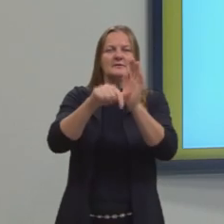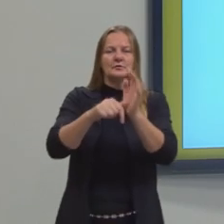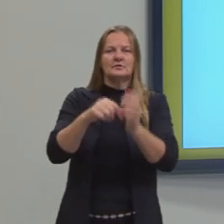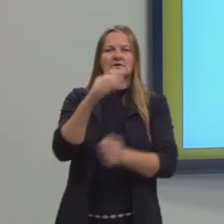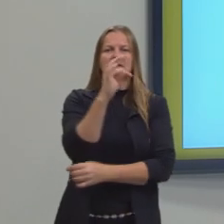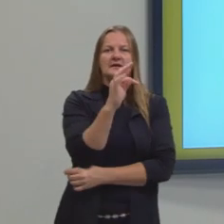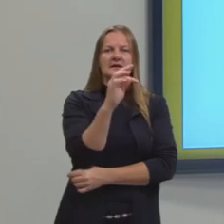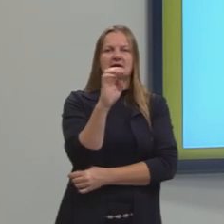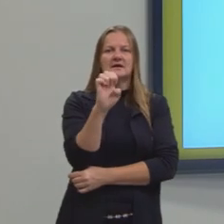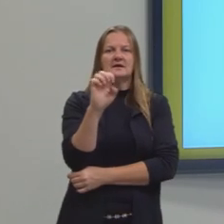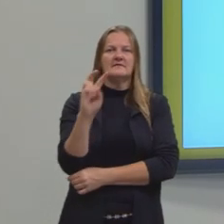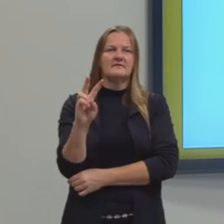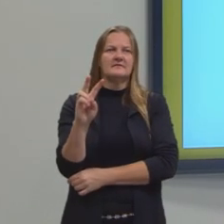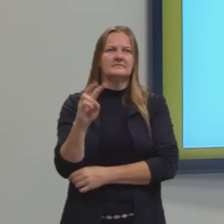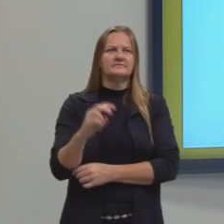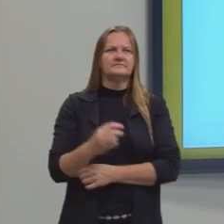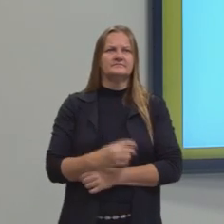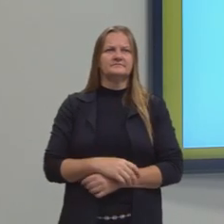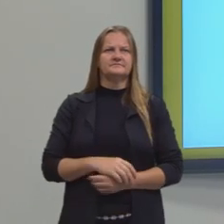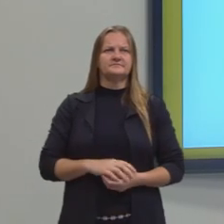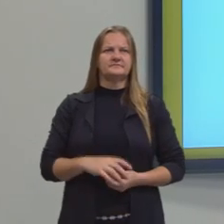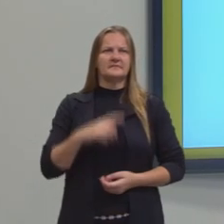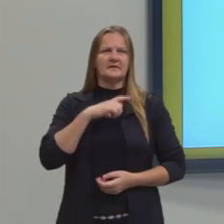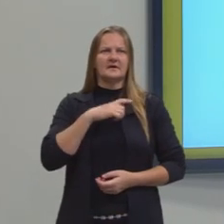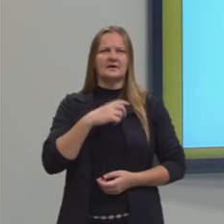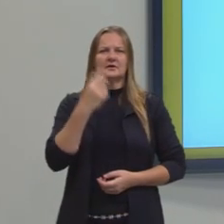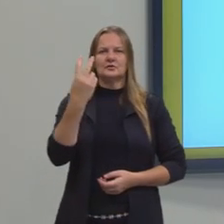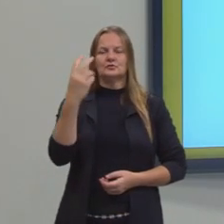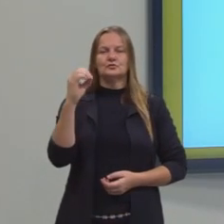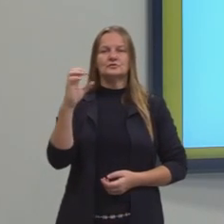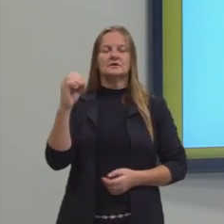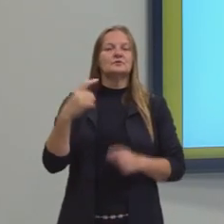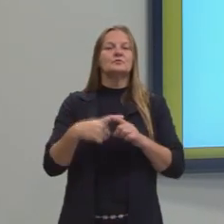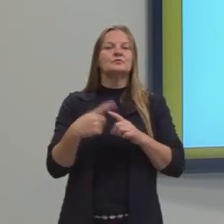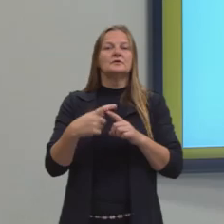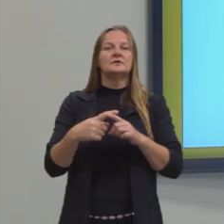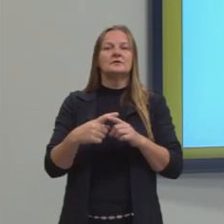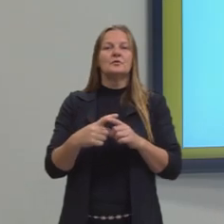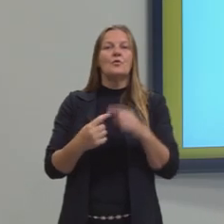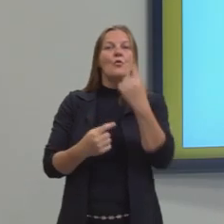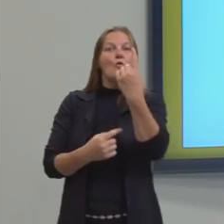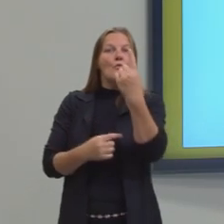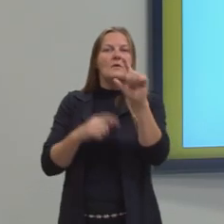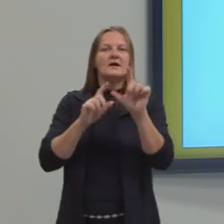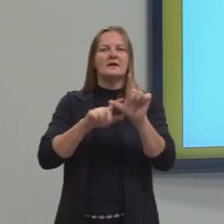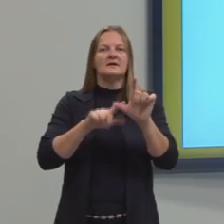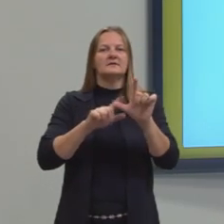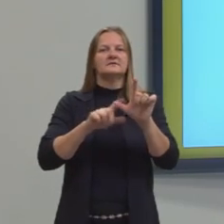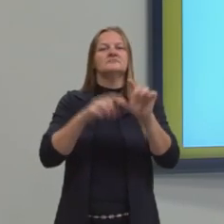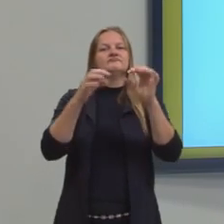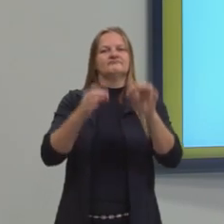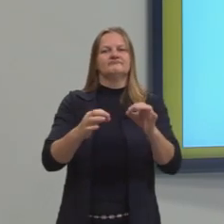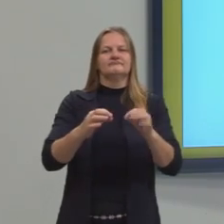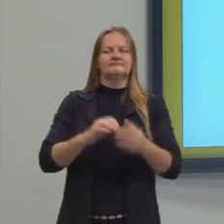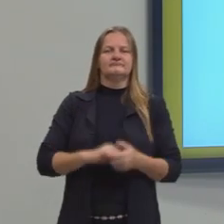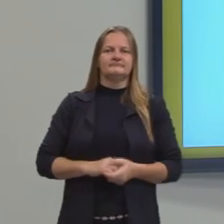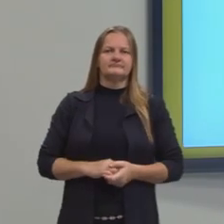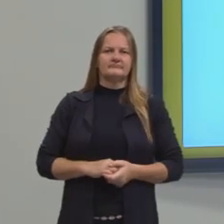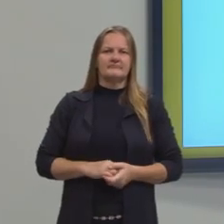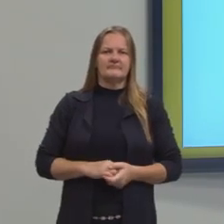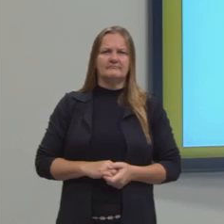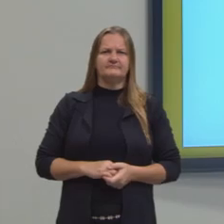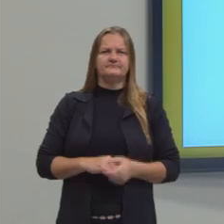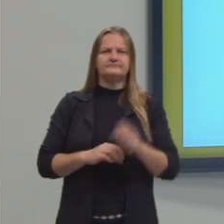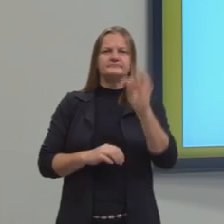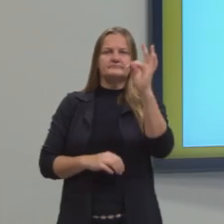onde só tem o R$ 200,00 aqui de prêmio. Por quê? Porque a única letra que está na posição correta